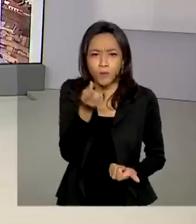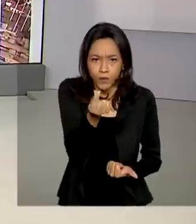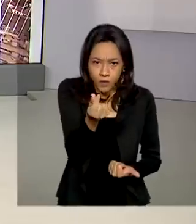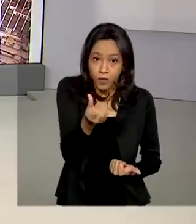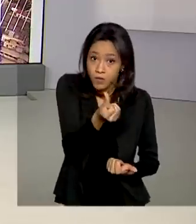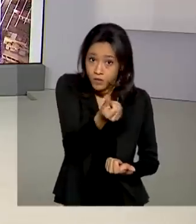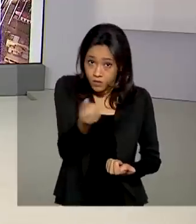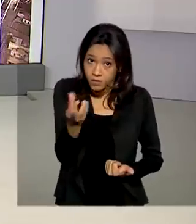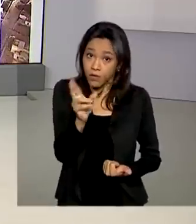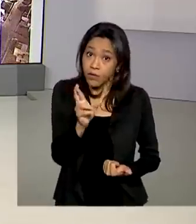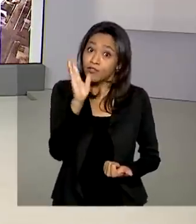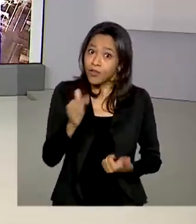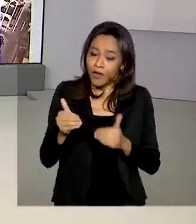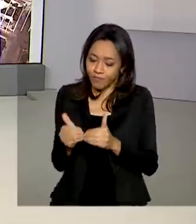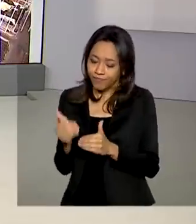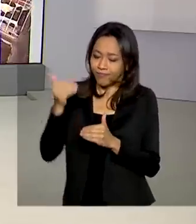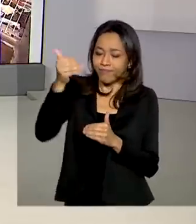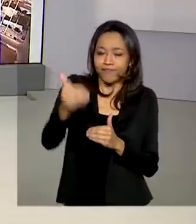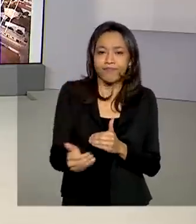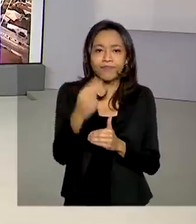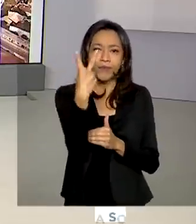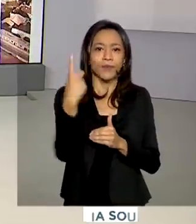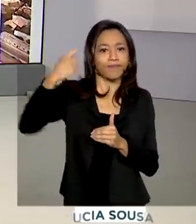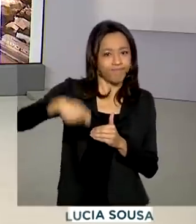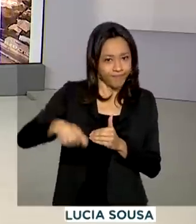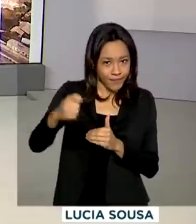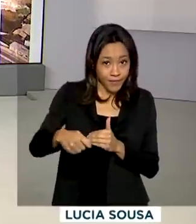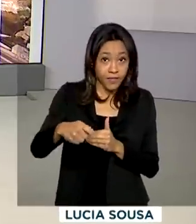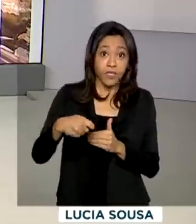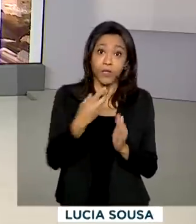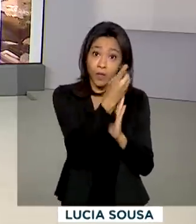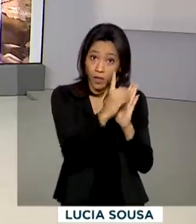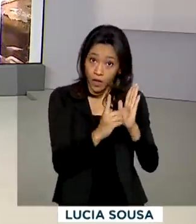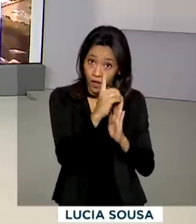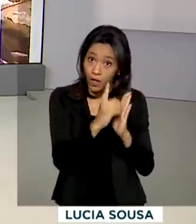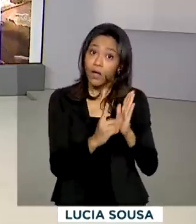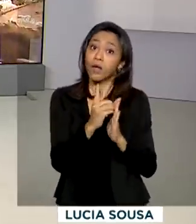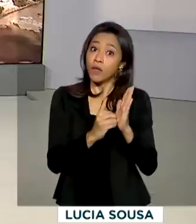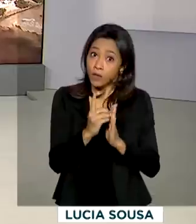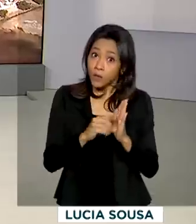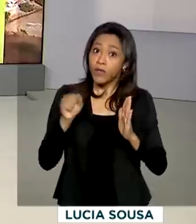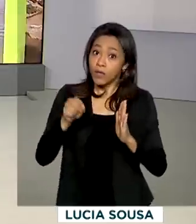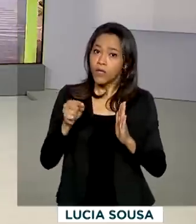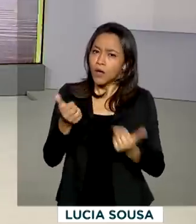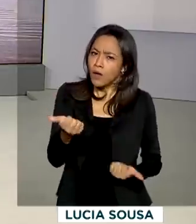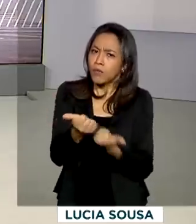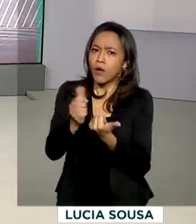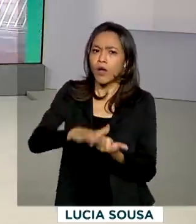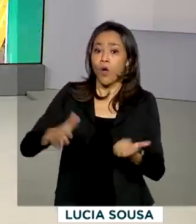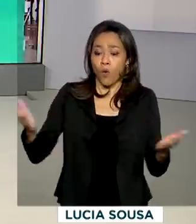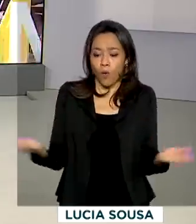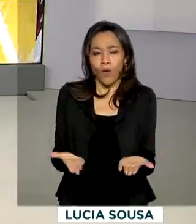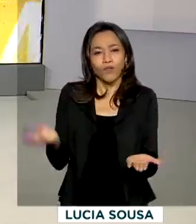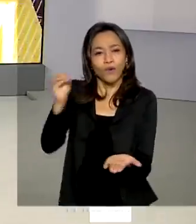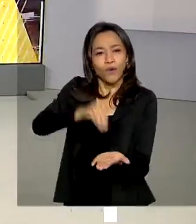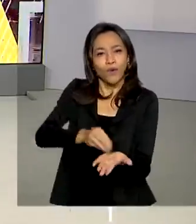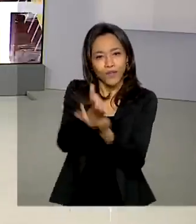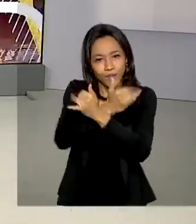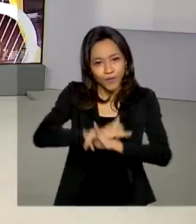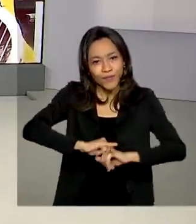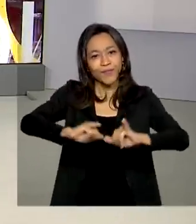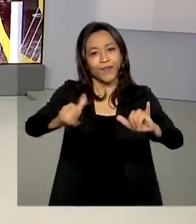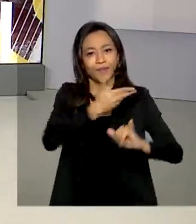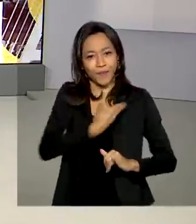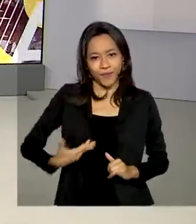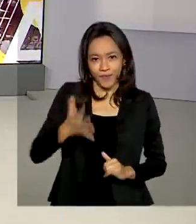600 reais foi prorrogado por mais dois meses e o decreto que amplia a duração do benefício foi publicado hoje no Diário Oficial